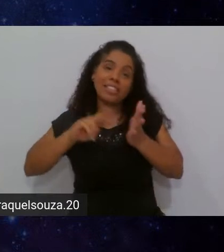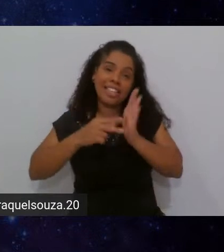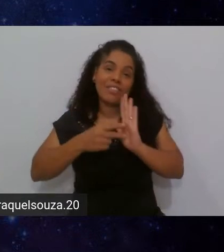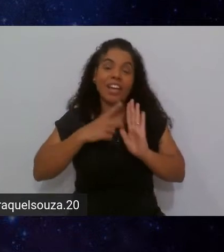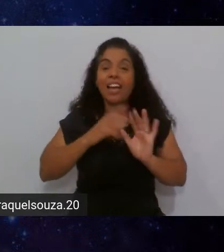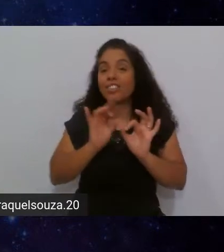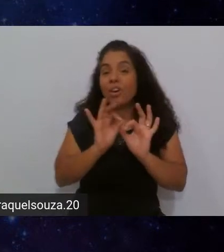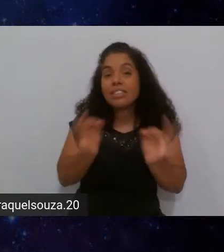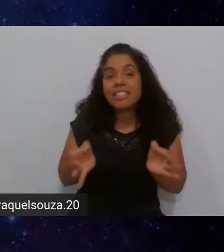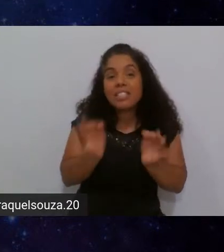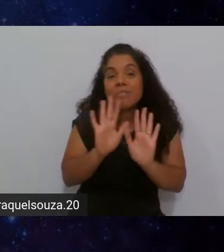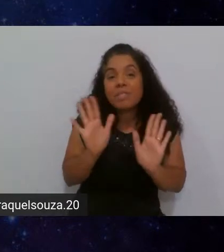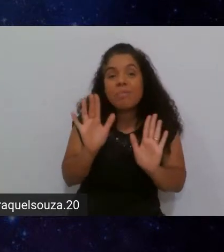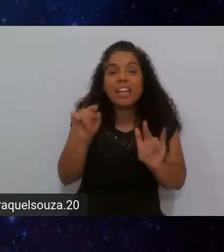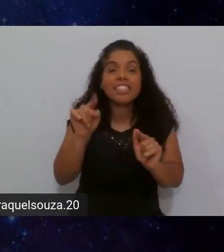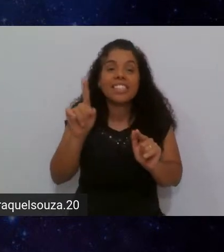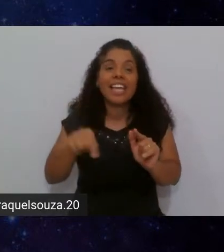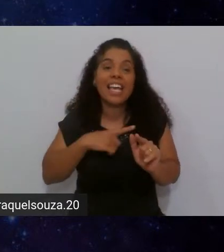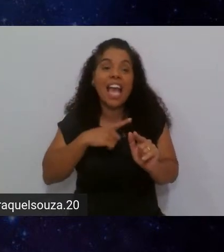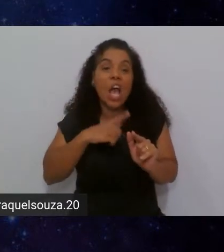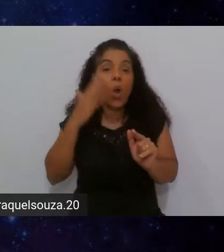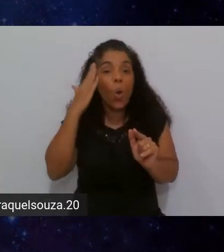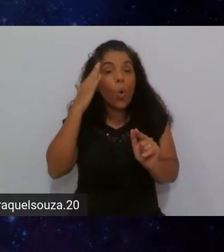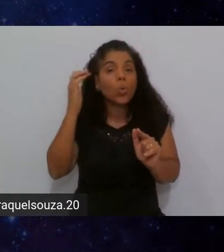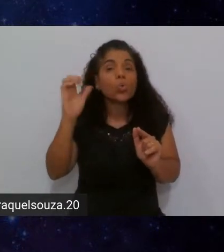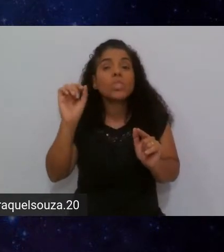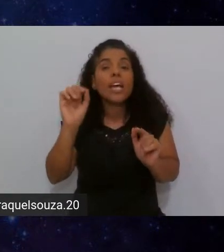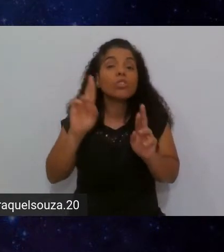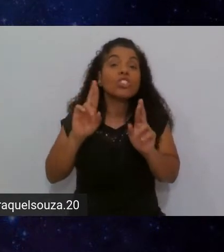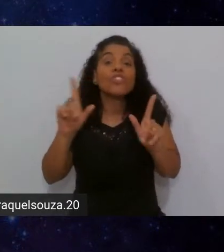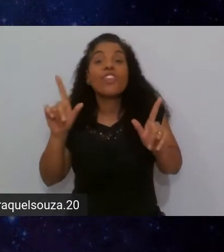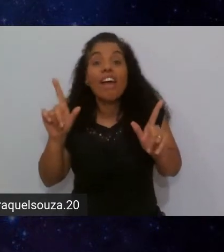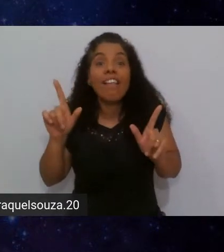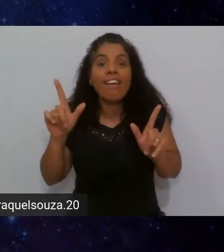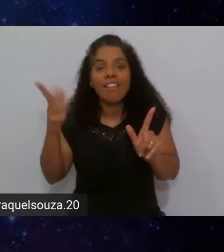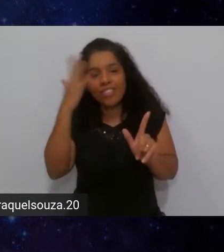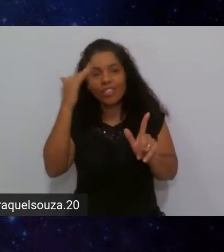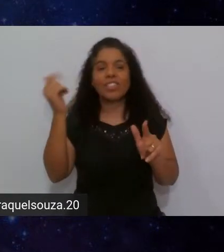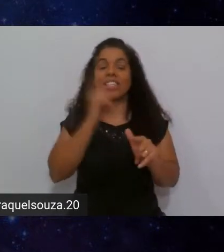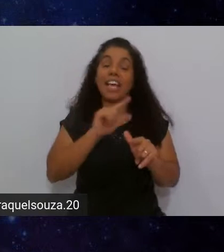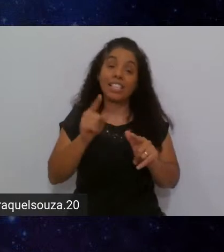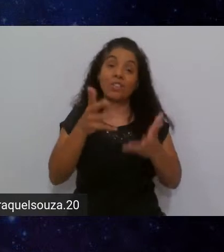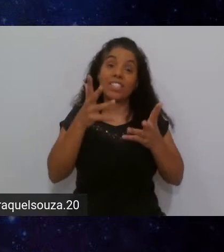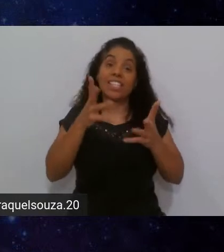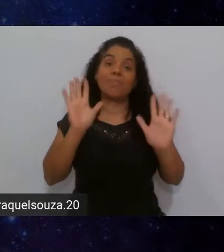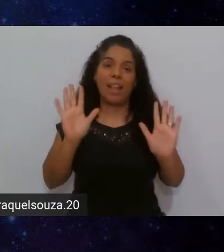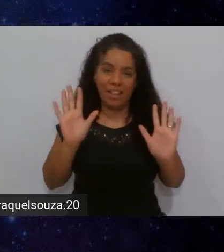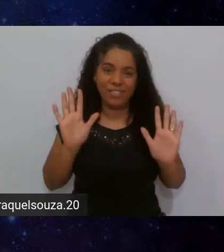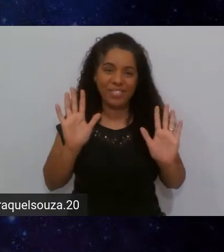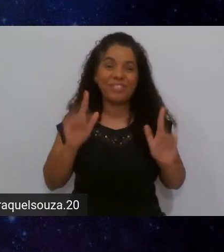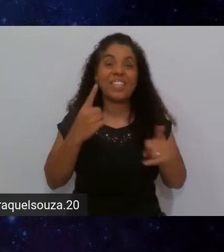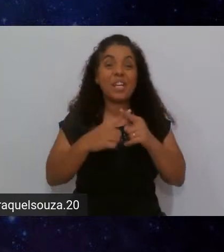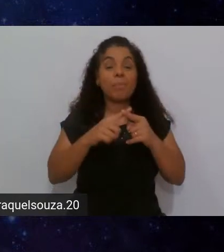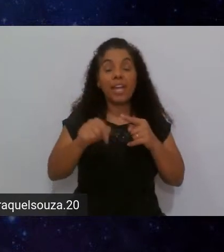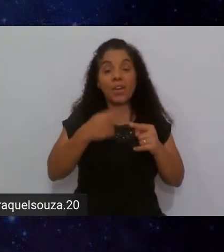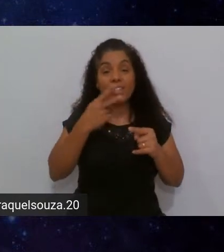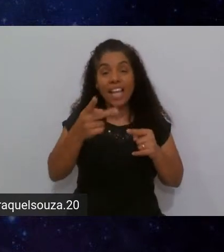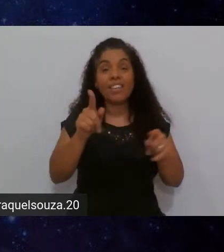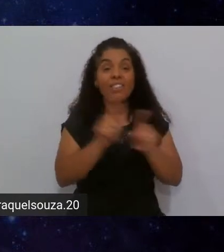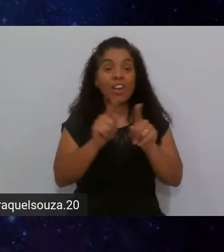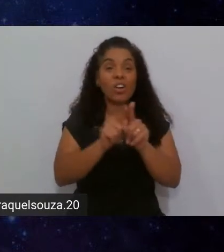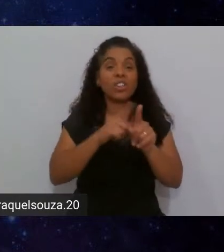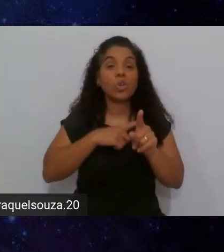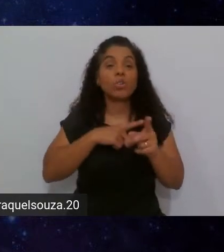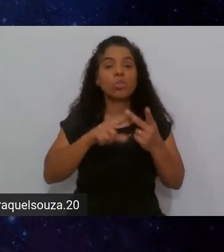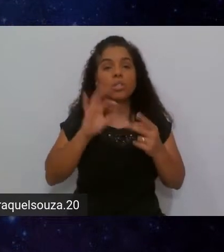simplesmente que é um sucesso diferente do sucesso que você esperava foi quando ela falou ali então dos